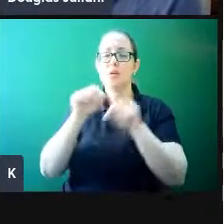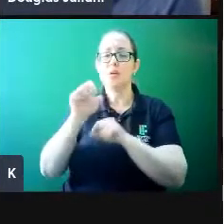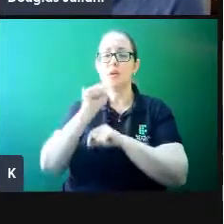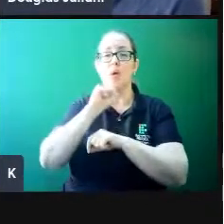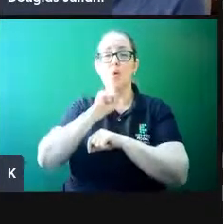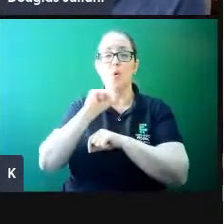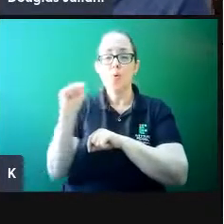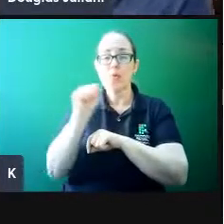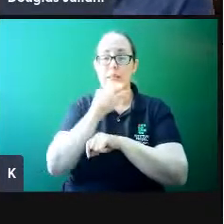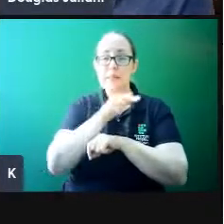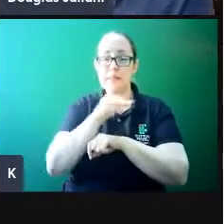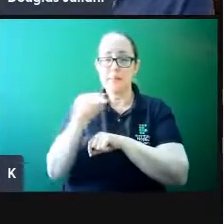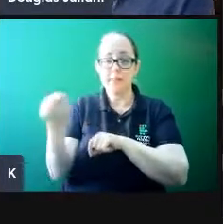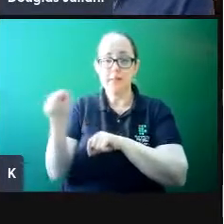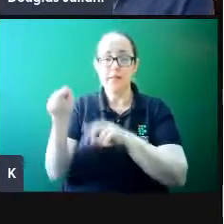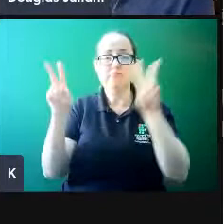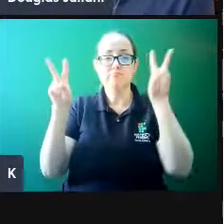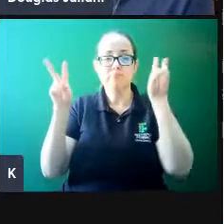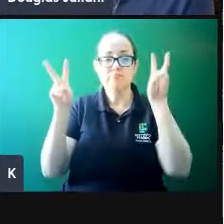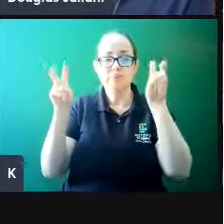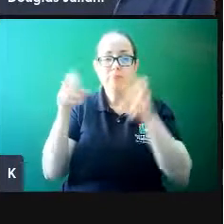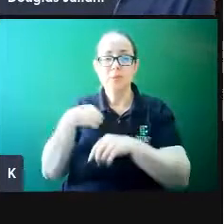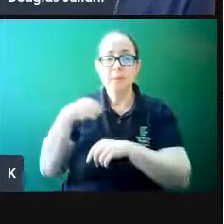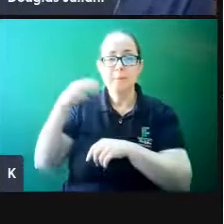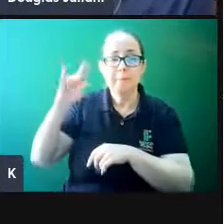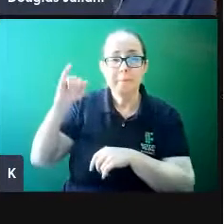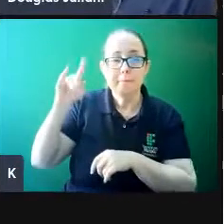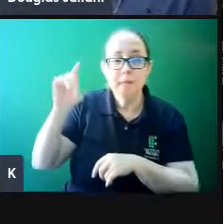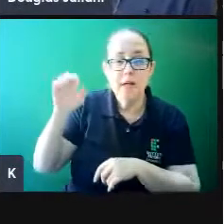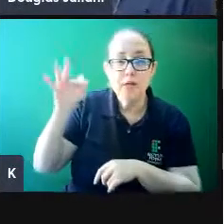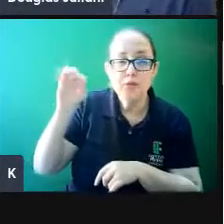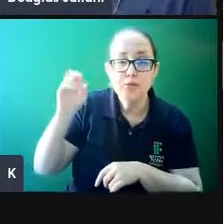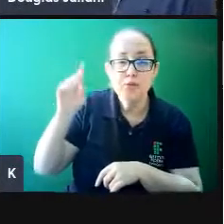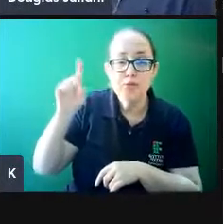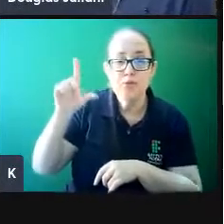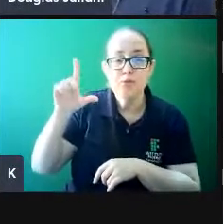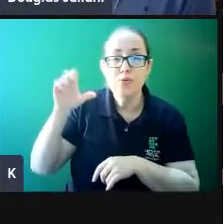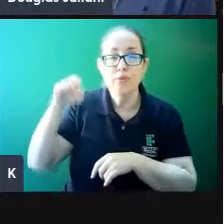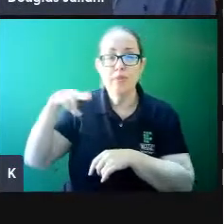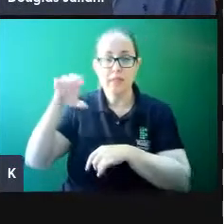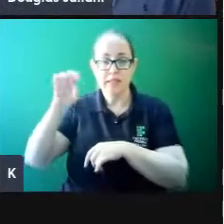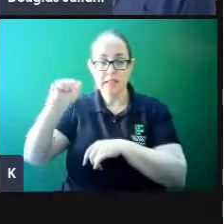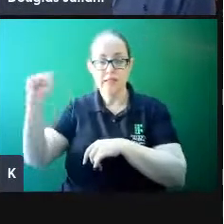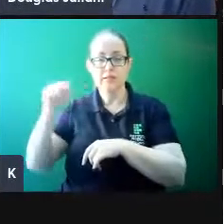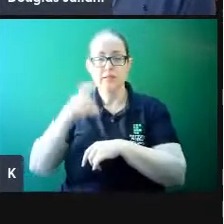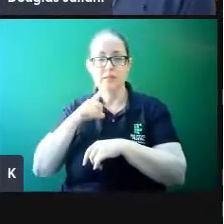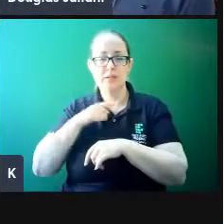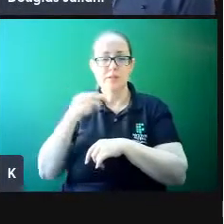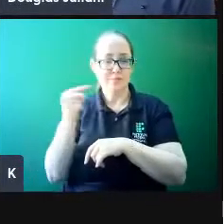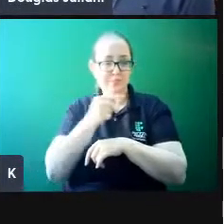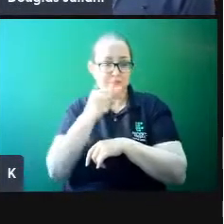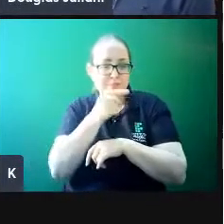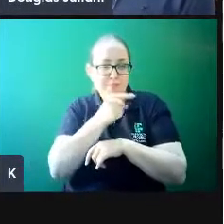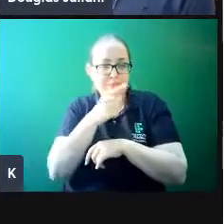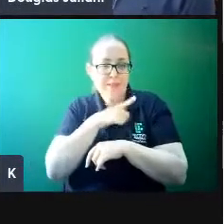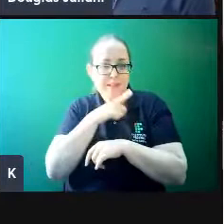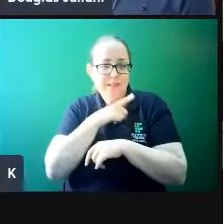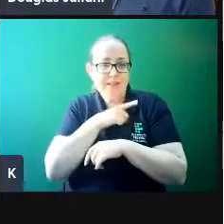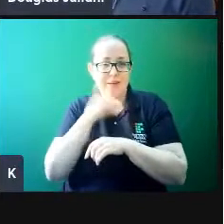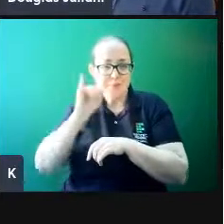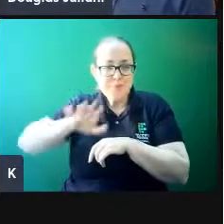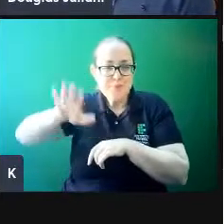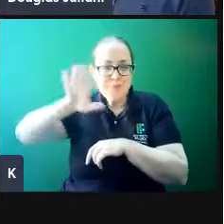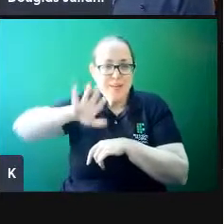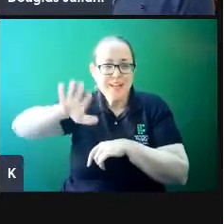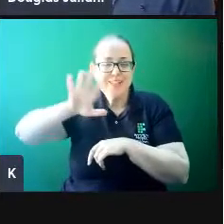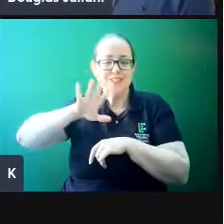no cérebro. Olha lá aqui na imagem, vocês estão podendo ver, acredito eu, no canto esquerdo, as mudanças no